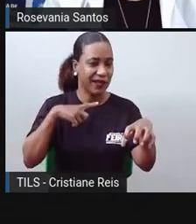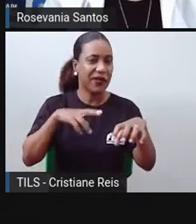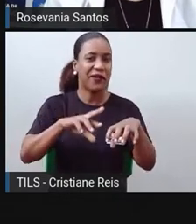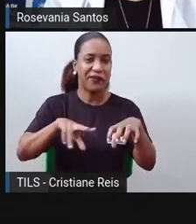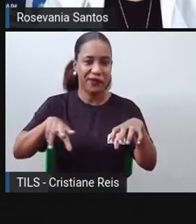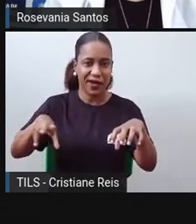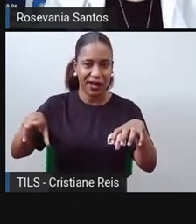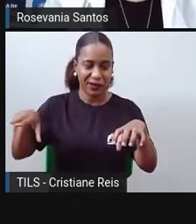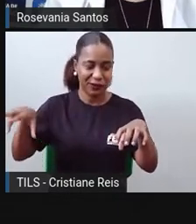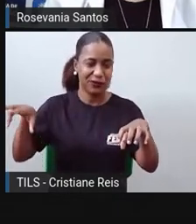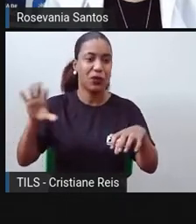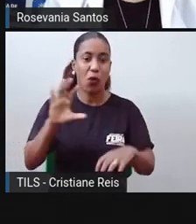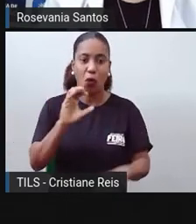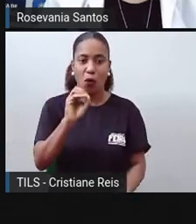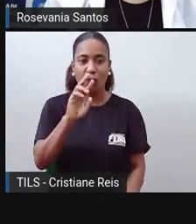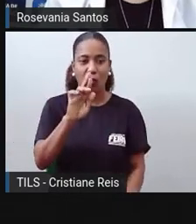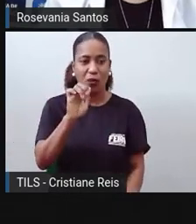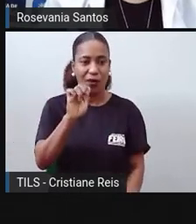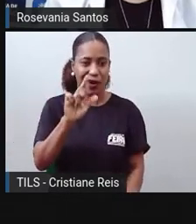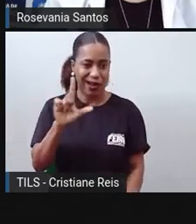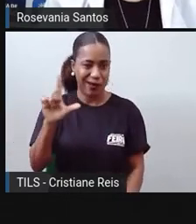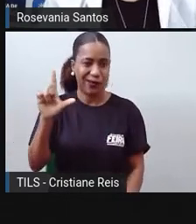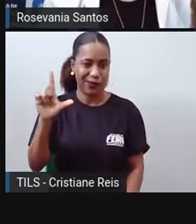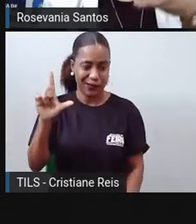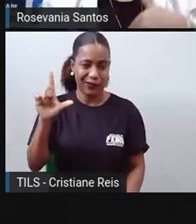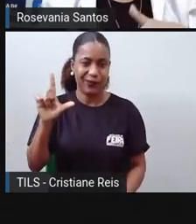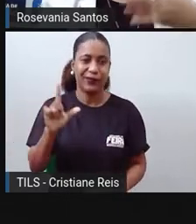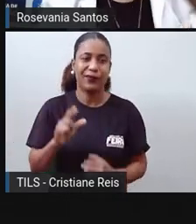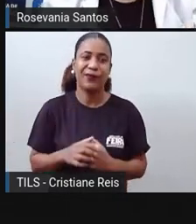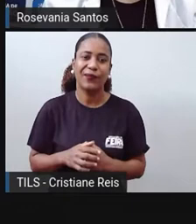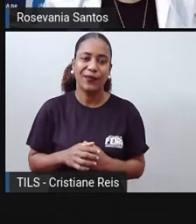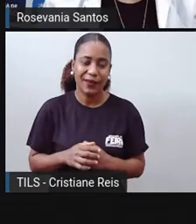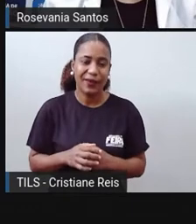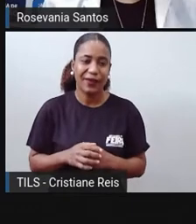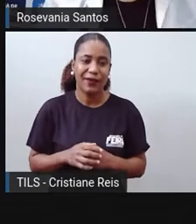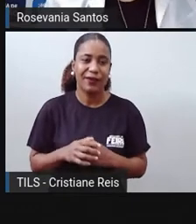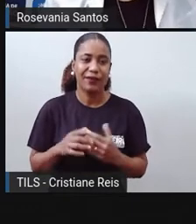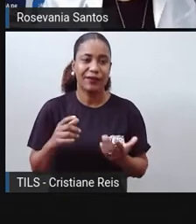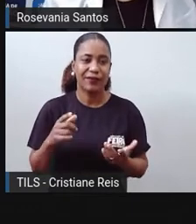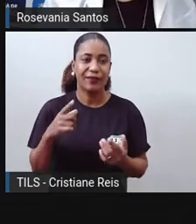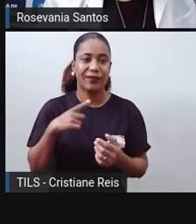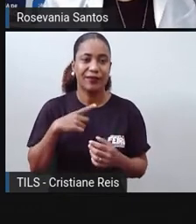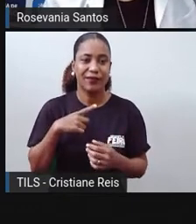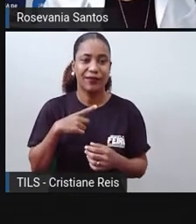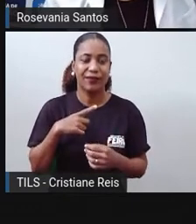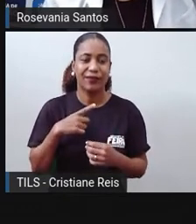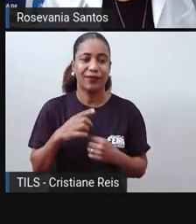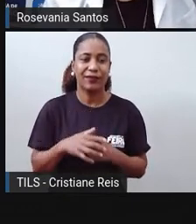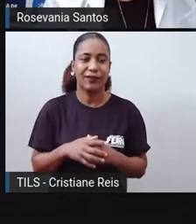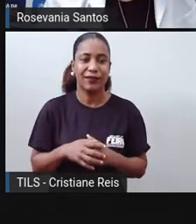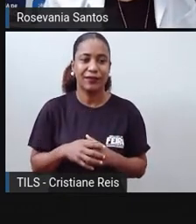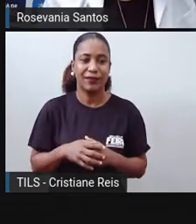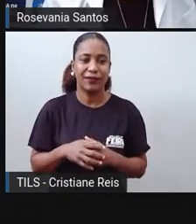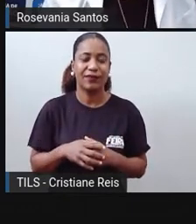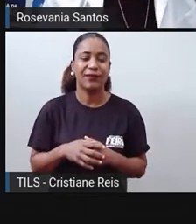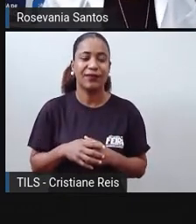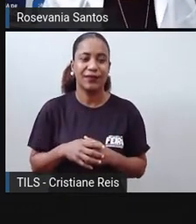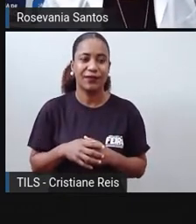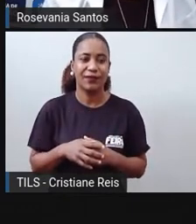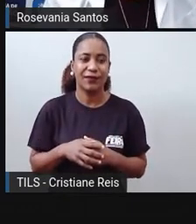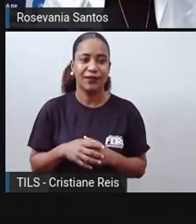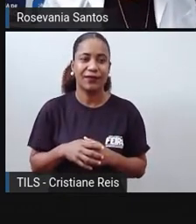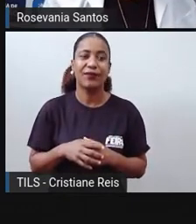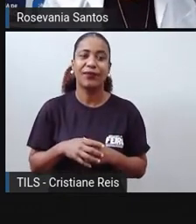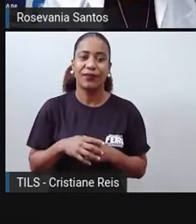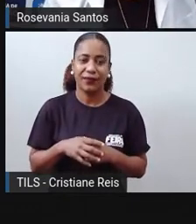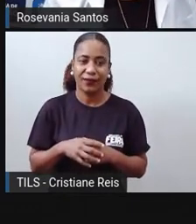aí, você vai ter toda aquela formação de corais que, diga-se de passagem, eu já citei até um pouquinho, a pró acabou adiantando, a gente